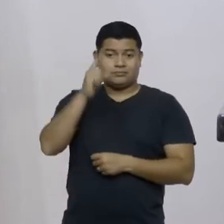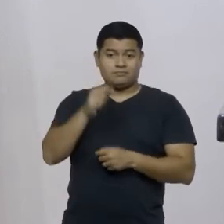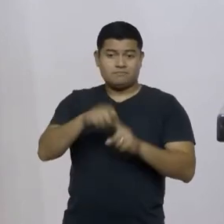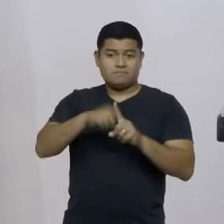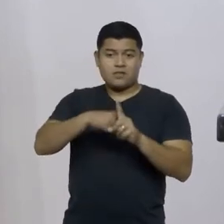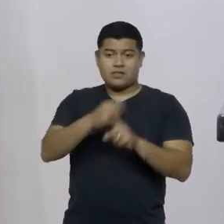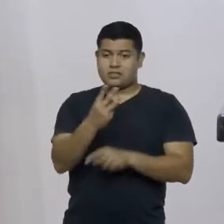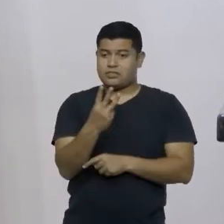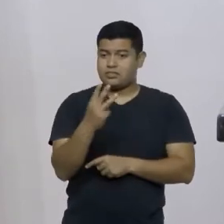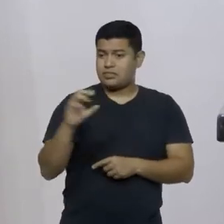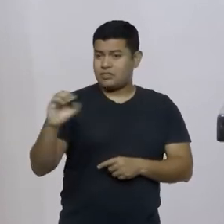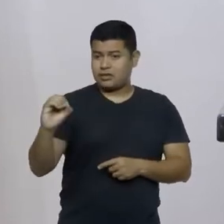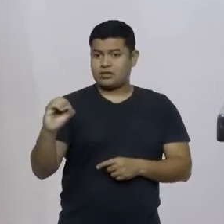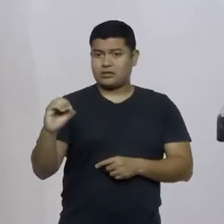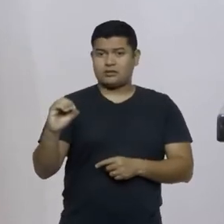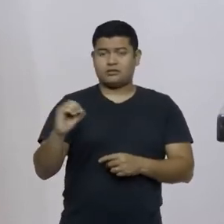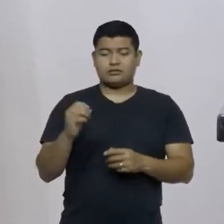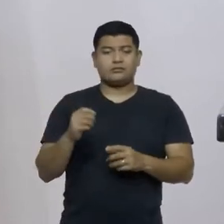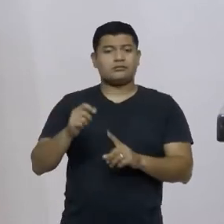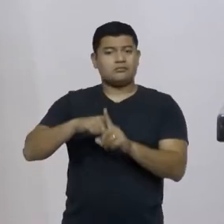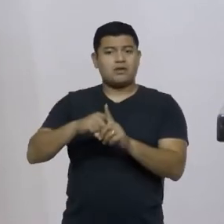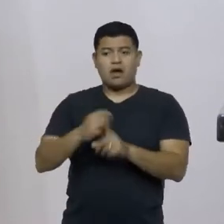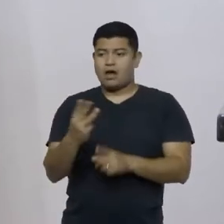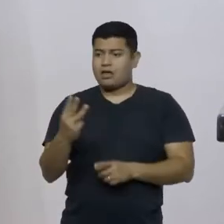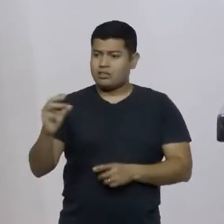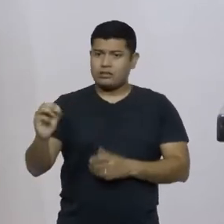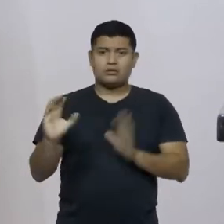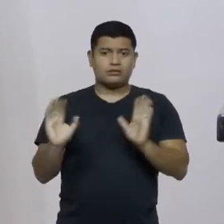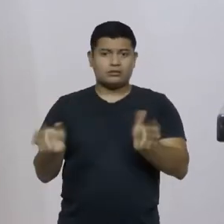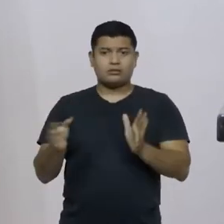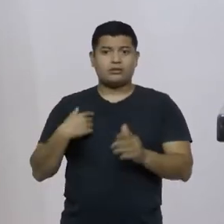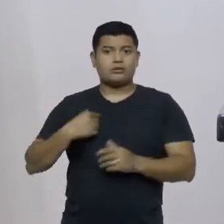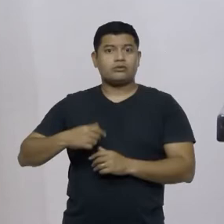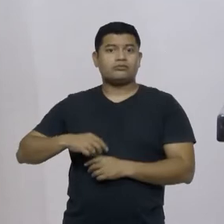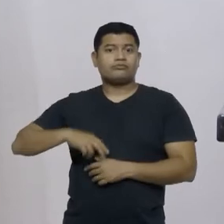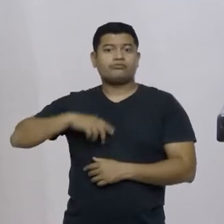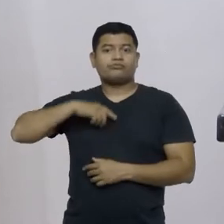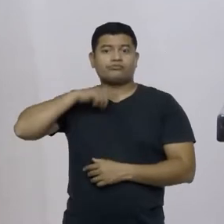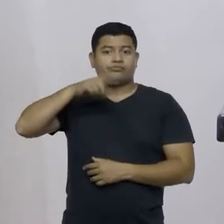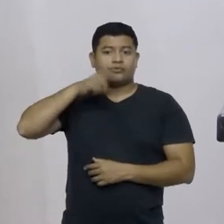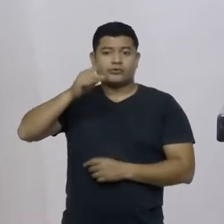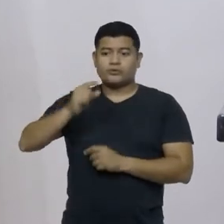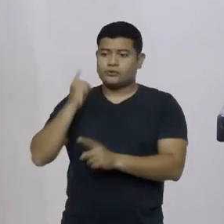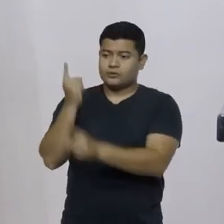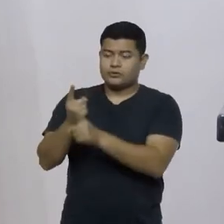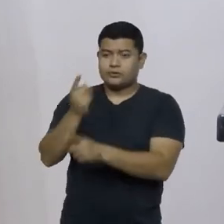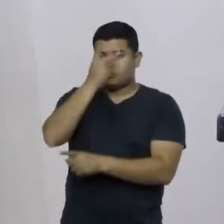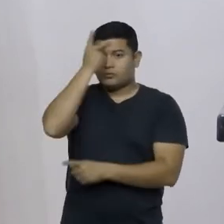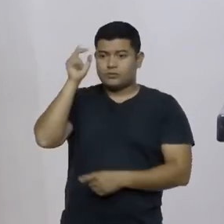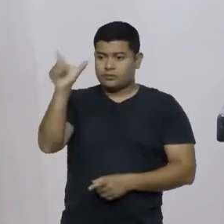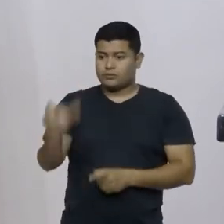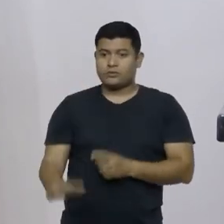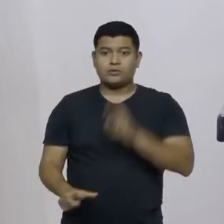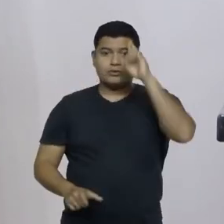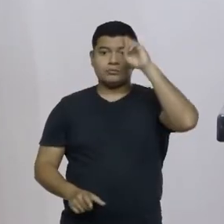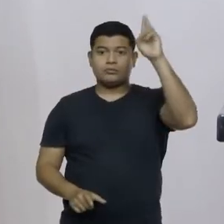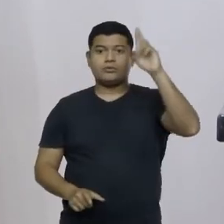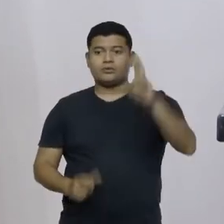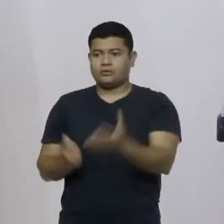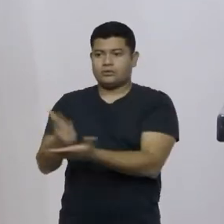conseguiu ainda apontar quem foi que apertou o botão dizendo comprar dentro da própria Secretaria.